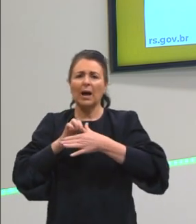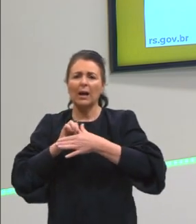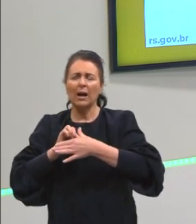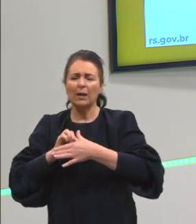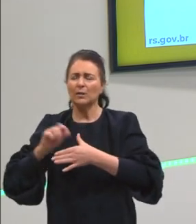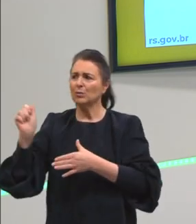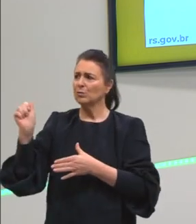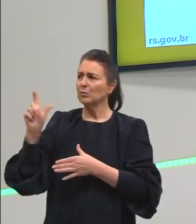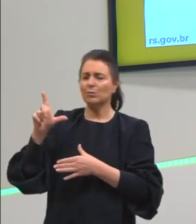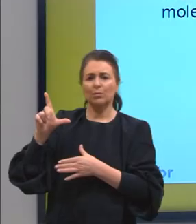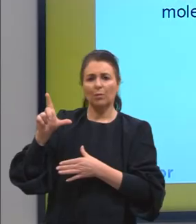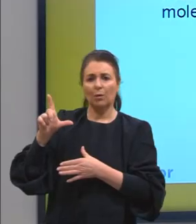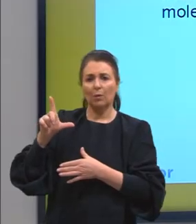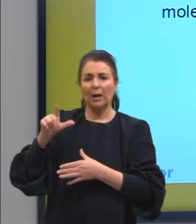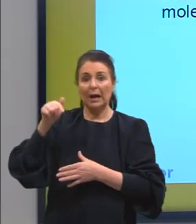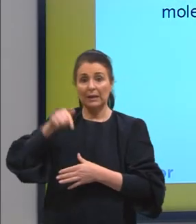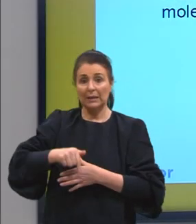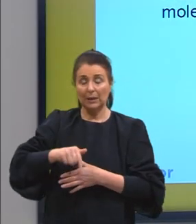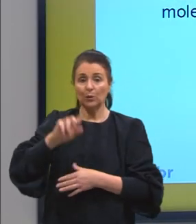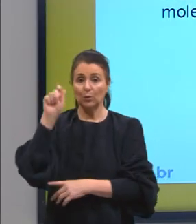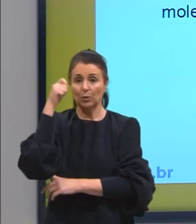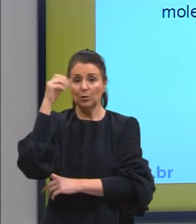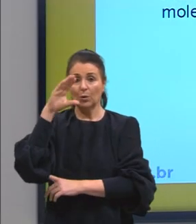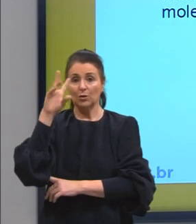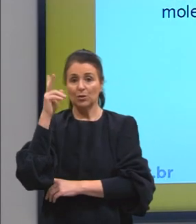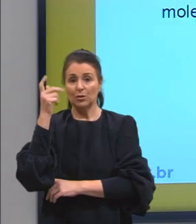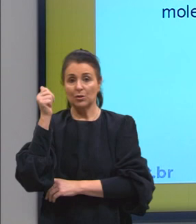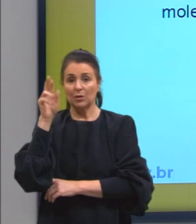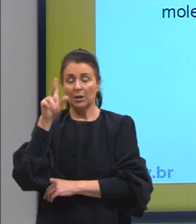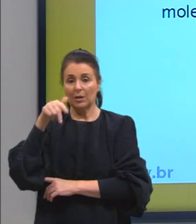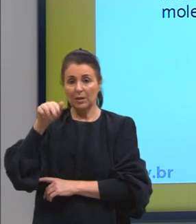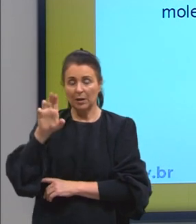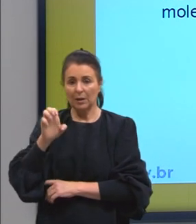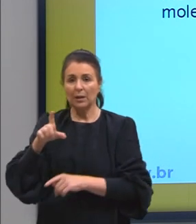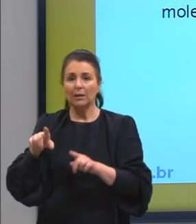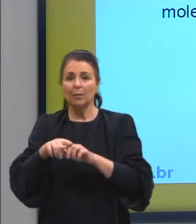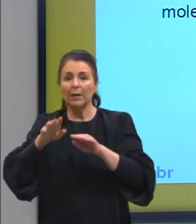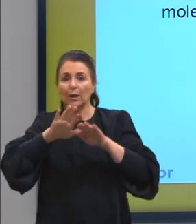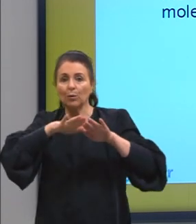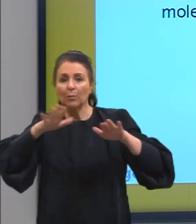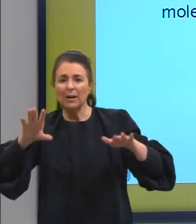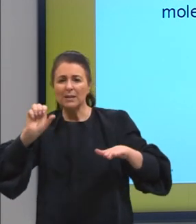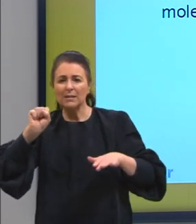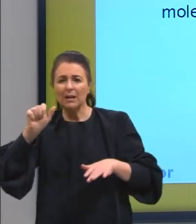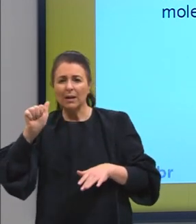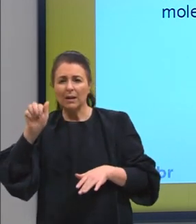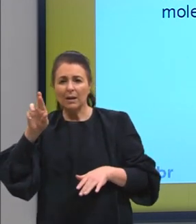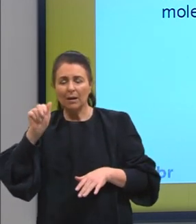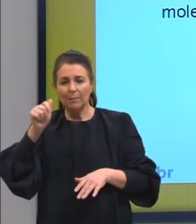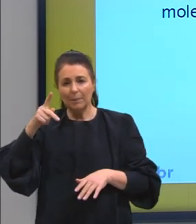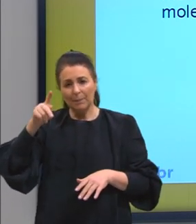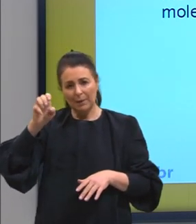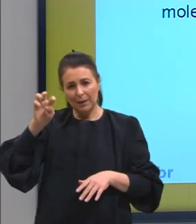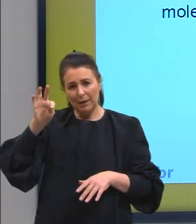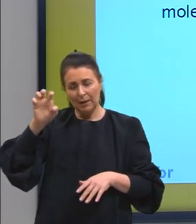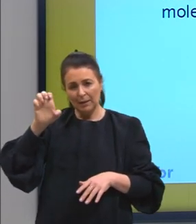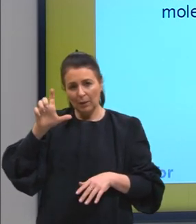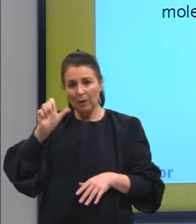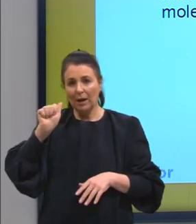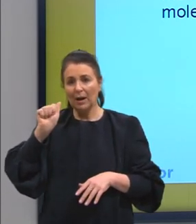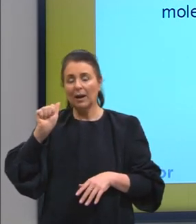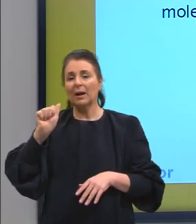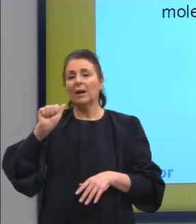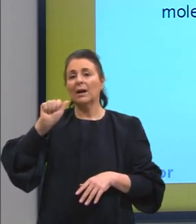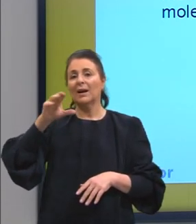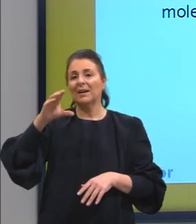vai se originar por aqui no organo sul, charque, né? Os frutos do mar, sarapatel, aracajé, acarajé,